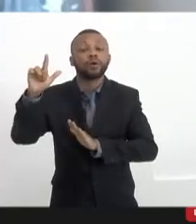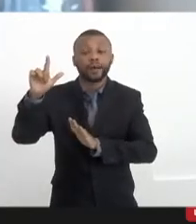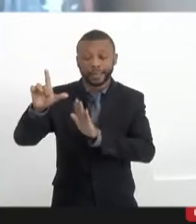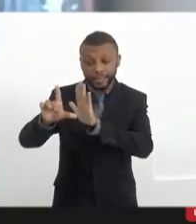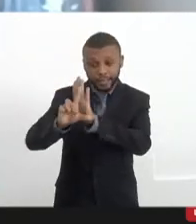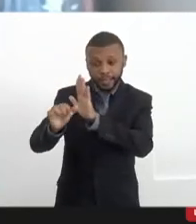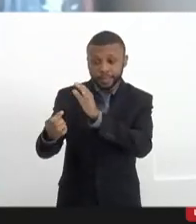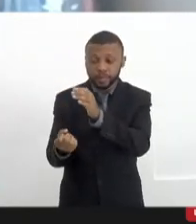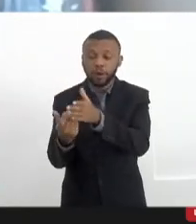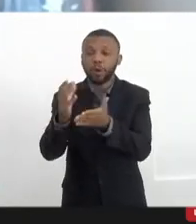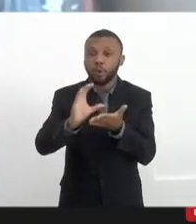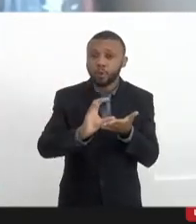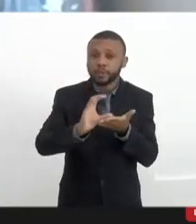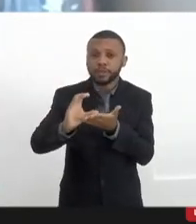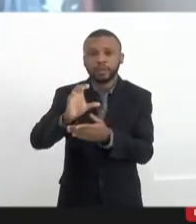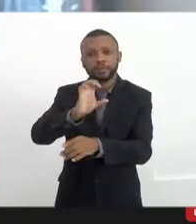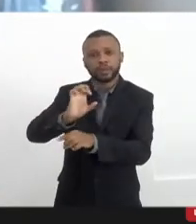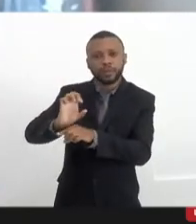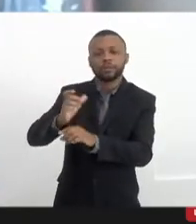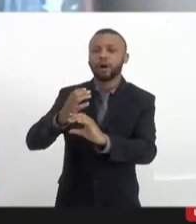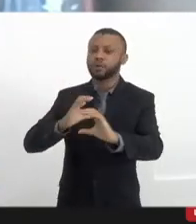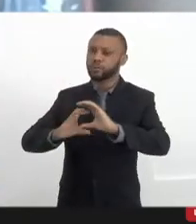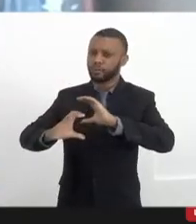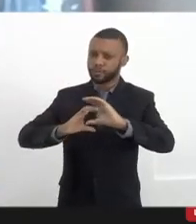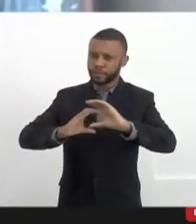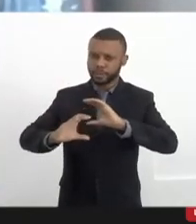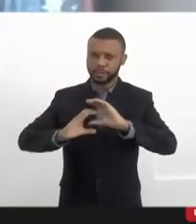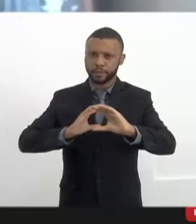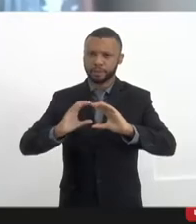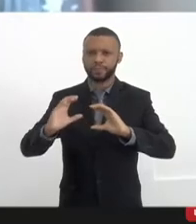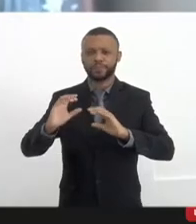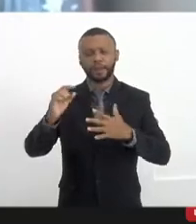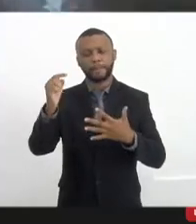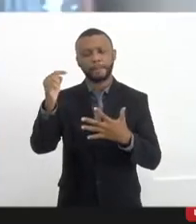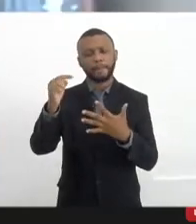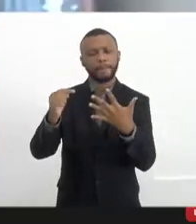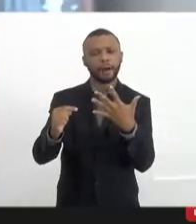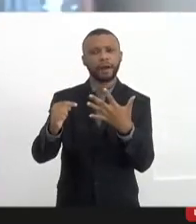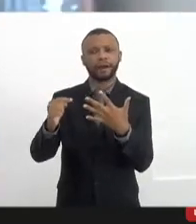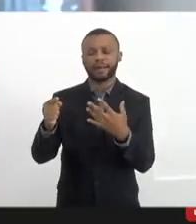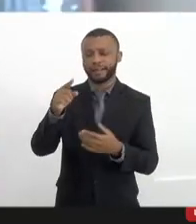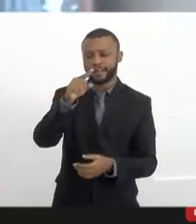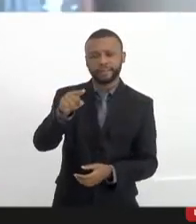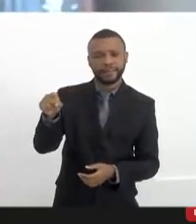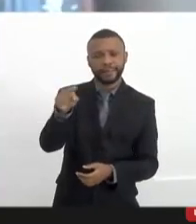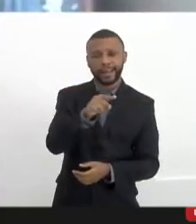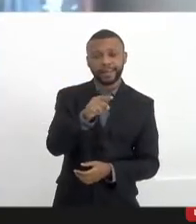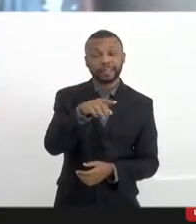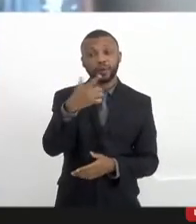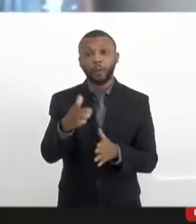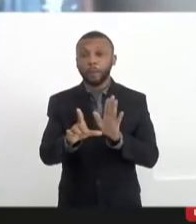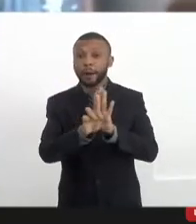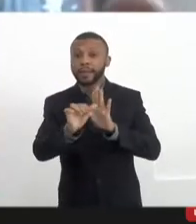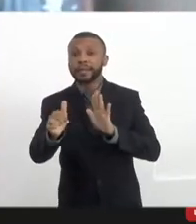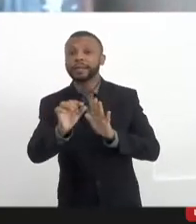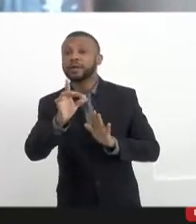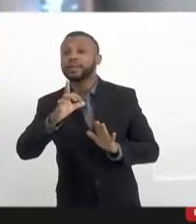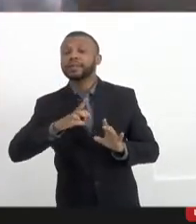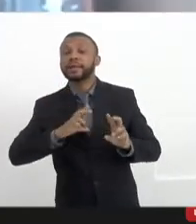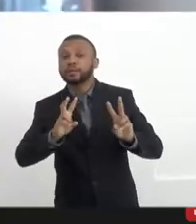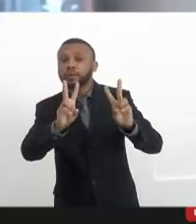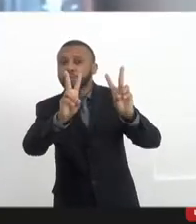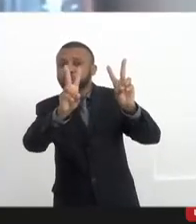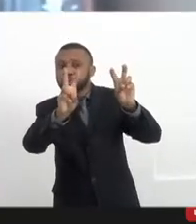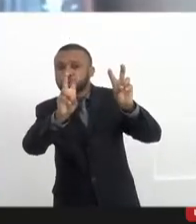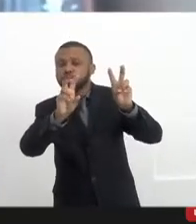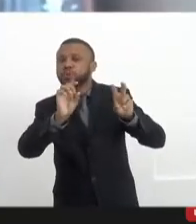Estadual de Comunicação, teve vários pontos vetados, acabou sendo uma lei que só tem o seu título. A gente